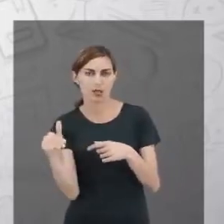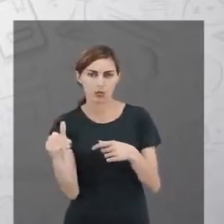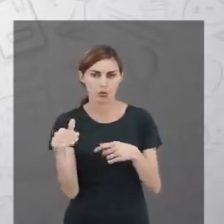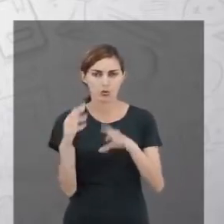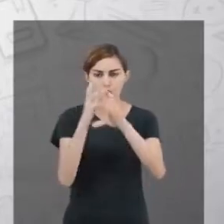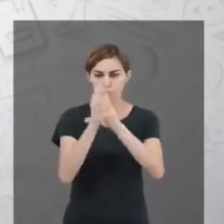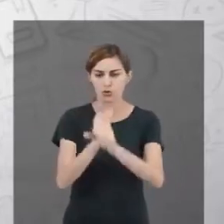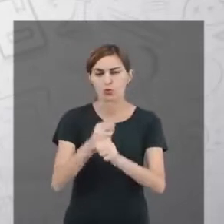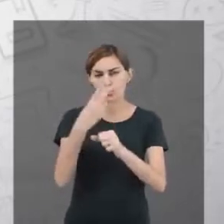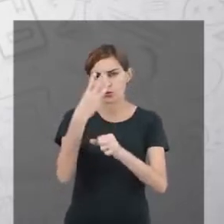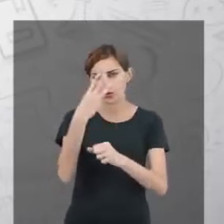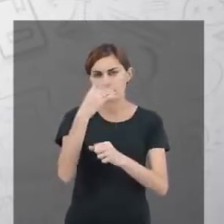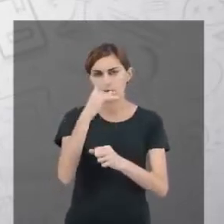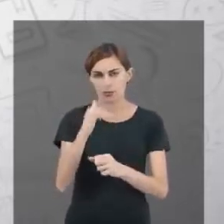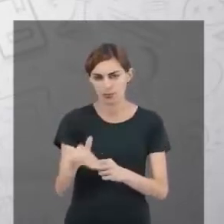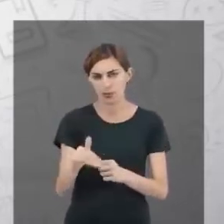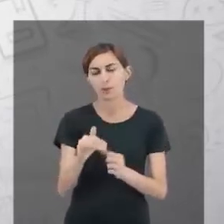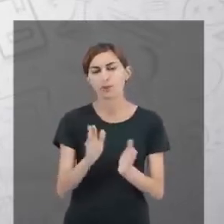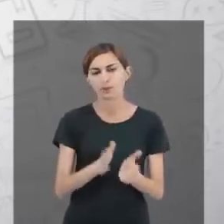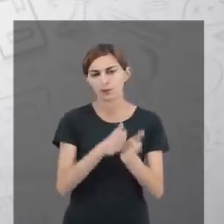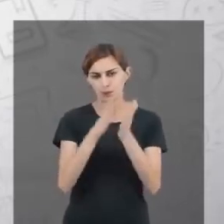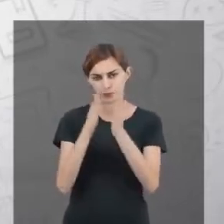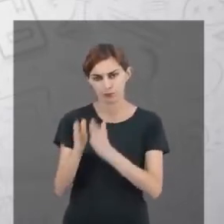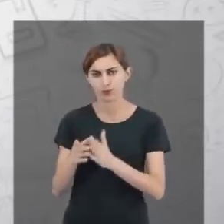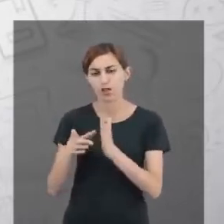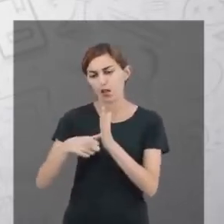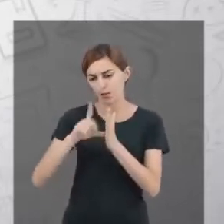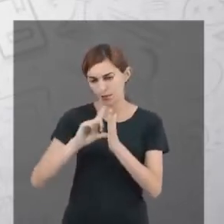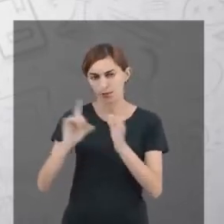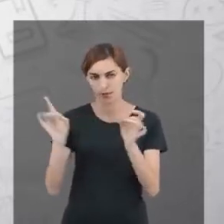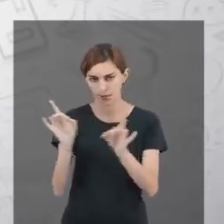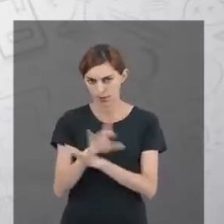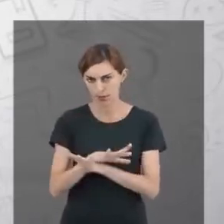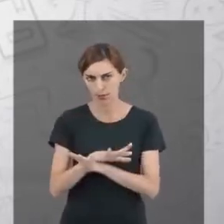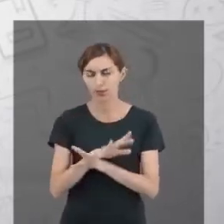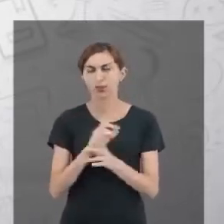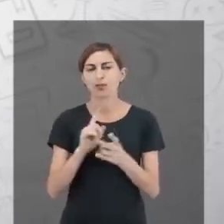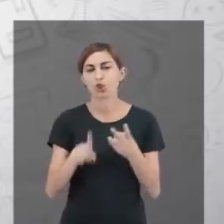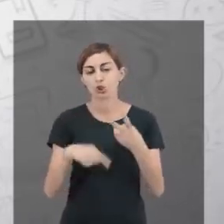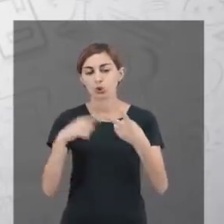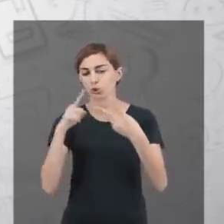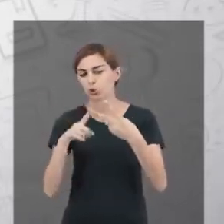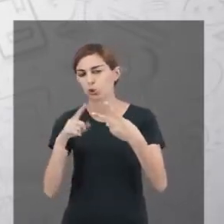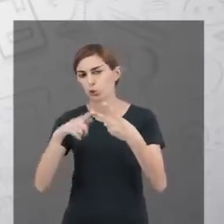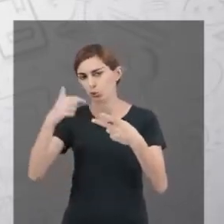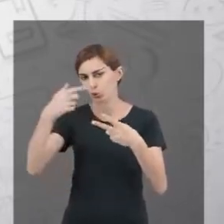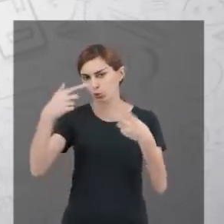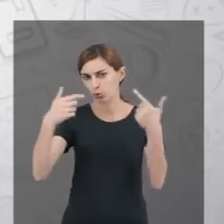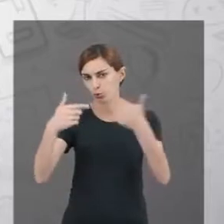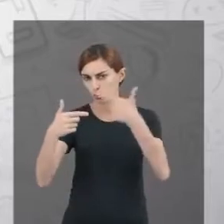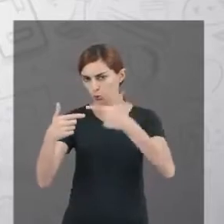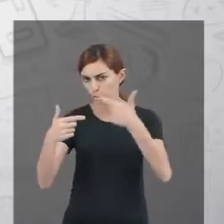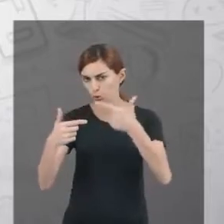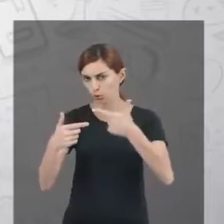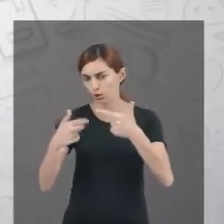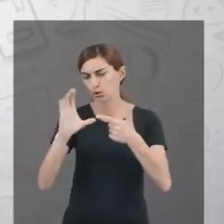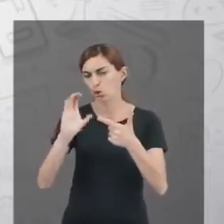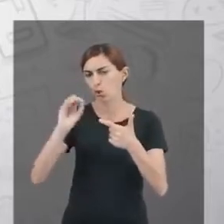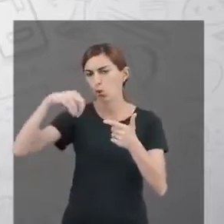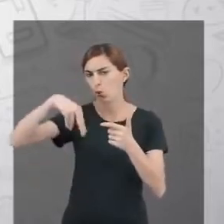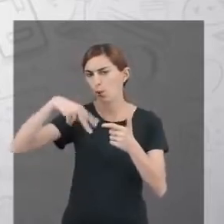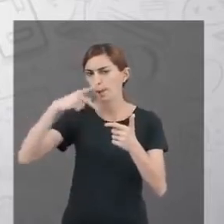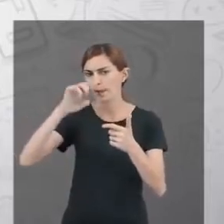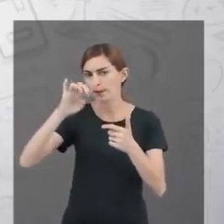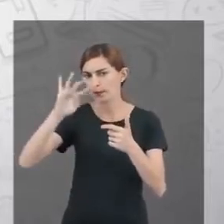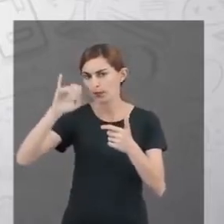competência um. Me acompanha um pouquinho, antes da gente concluir essa parte, para a competência dois. Na competência dois,